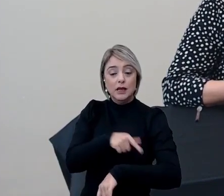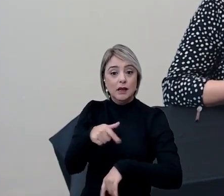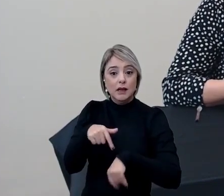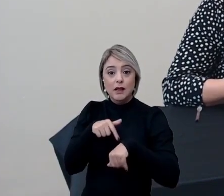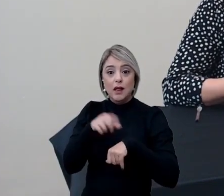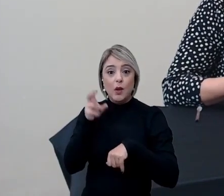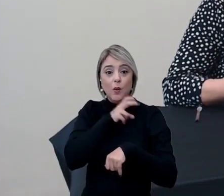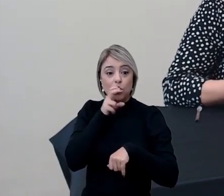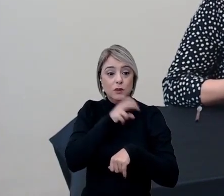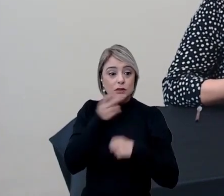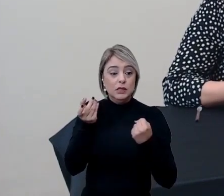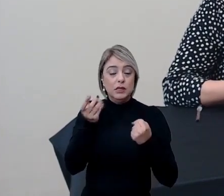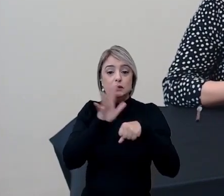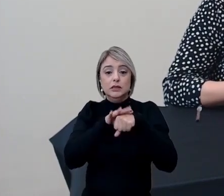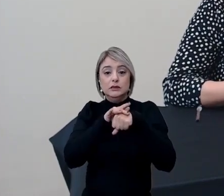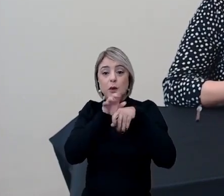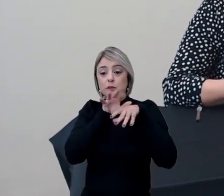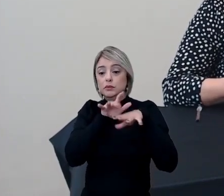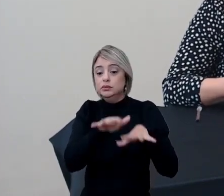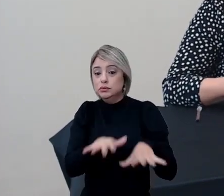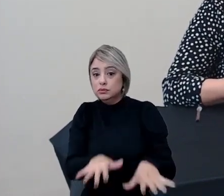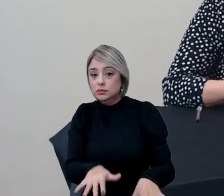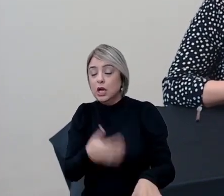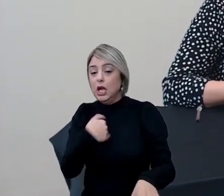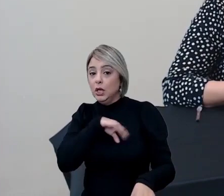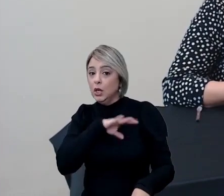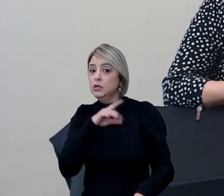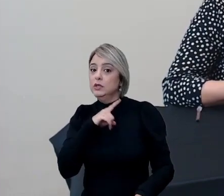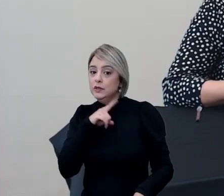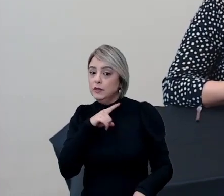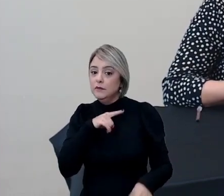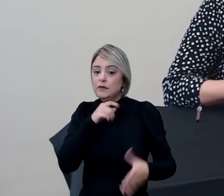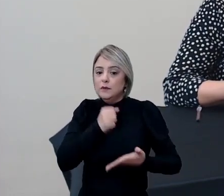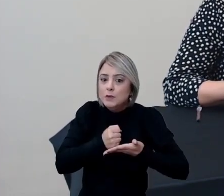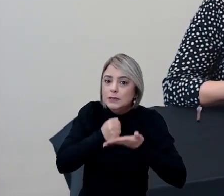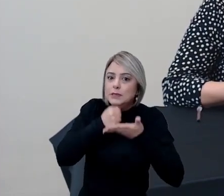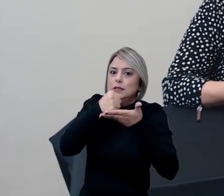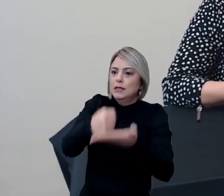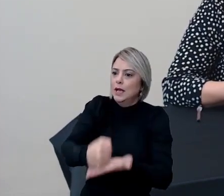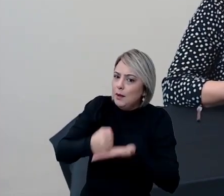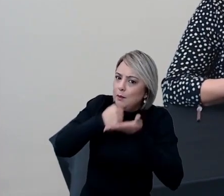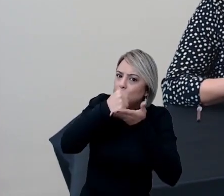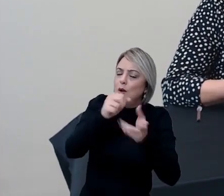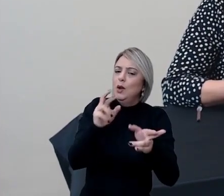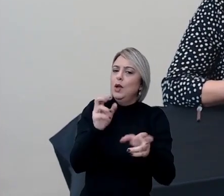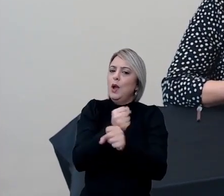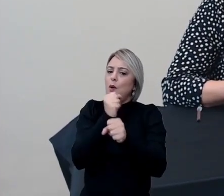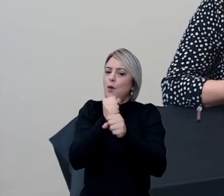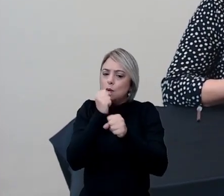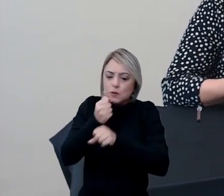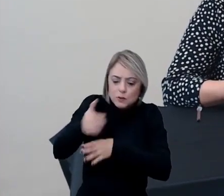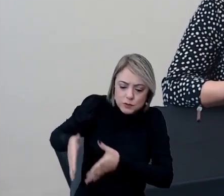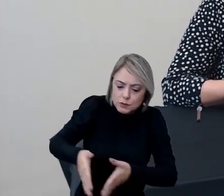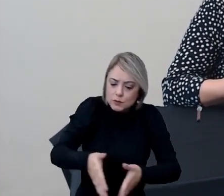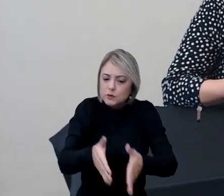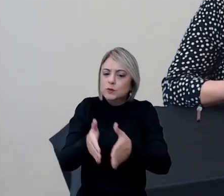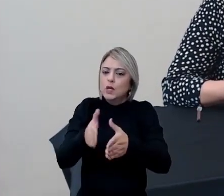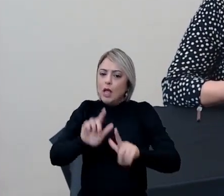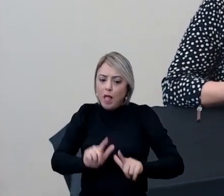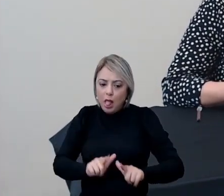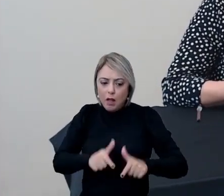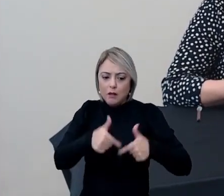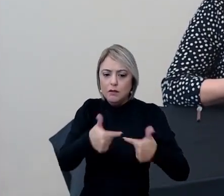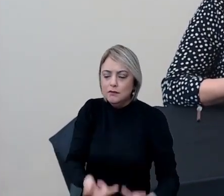situação de pandemia, e nós tivemos que apoiar, construir esse percurso e ainda